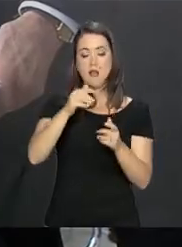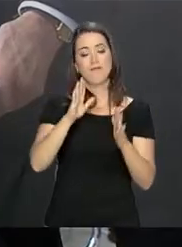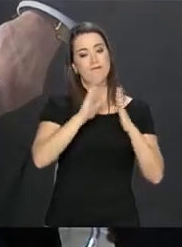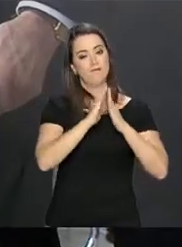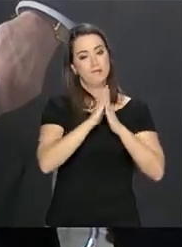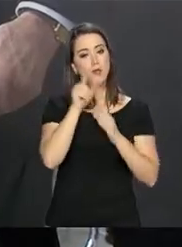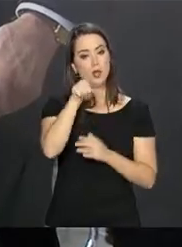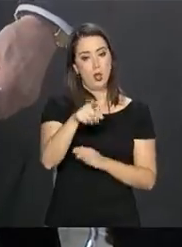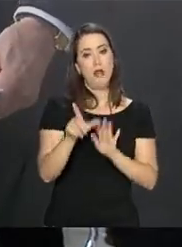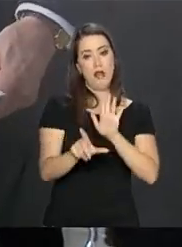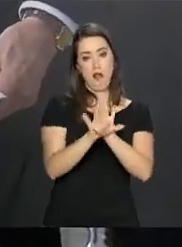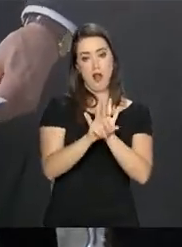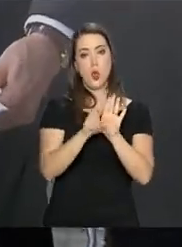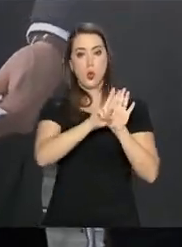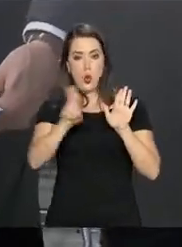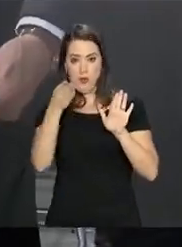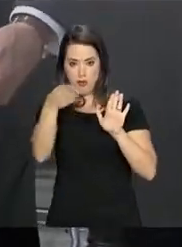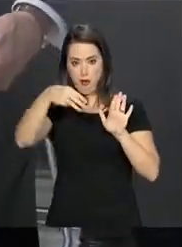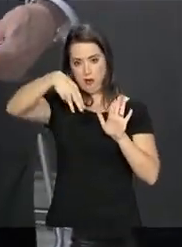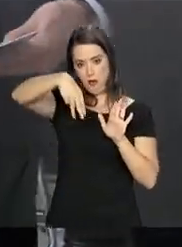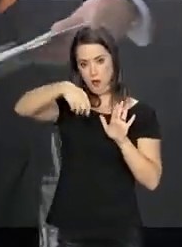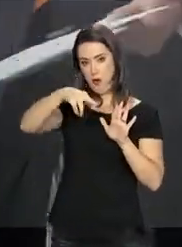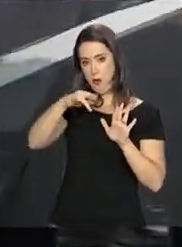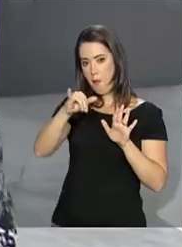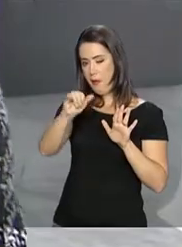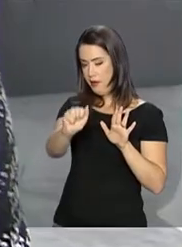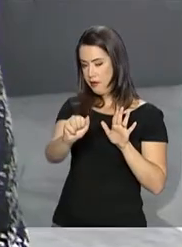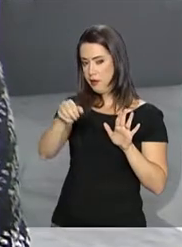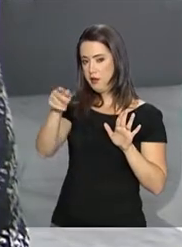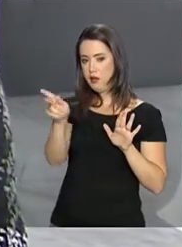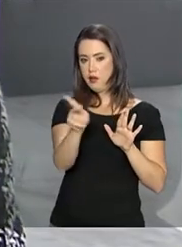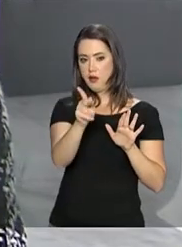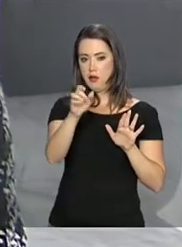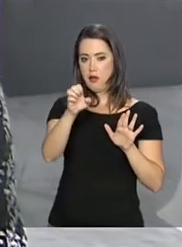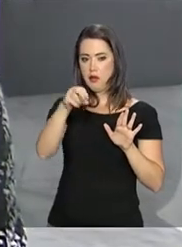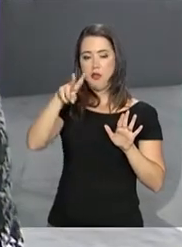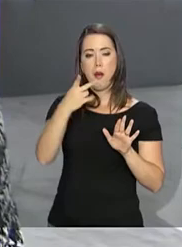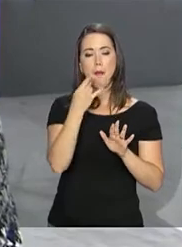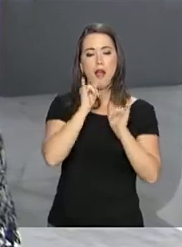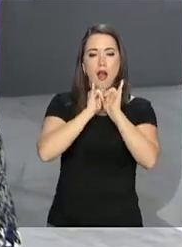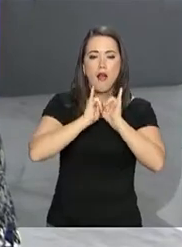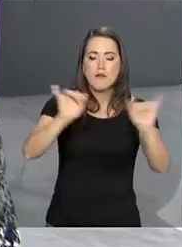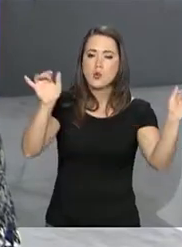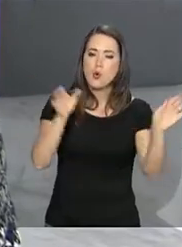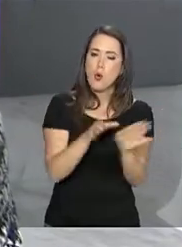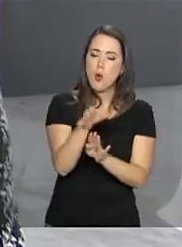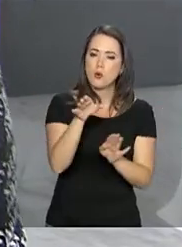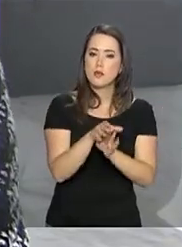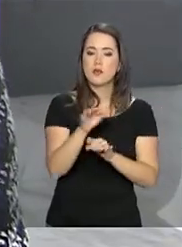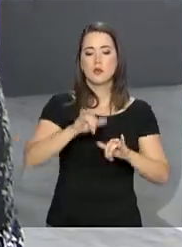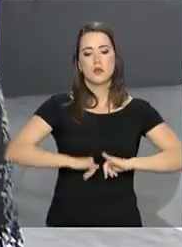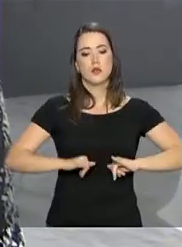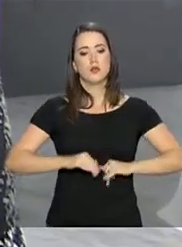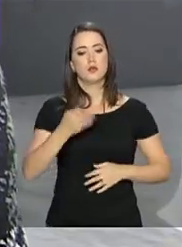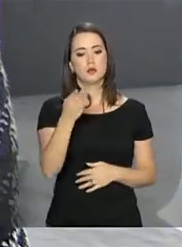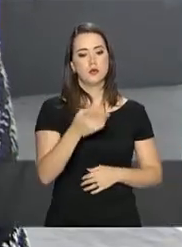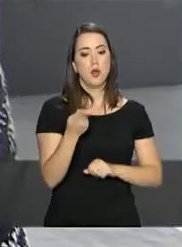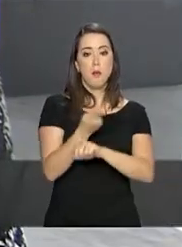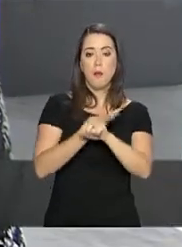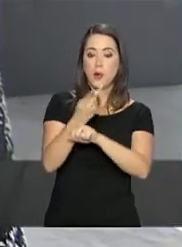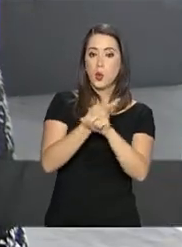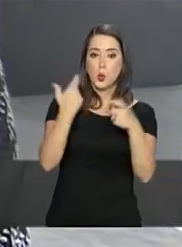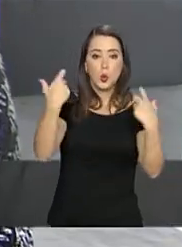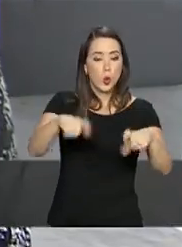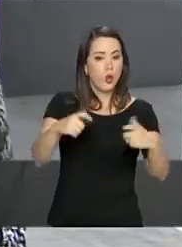pela lei que leva o seu nome e pune os agressores, deu um recado para as mulheres que sofrem violência. Ela procura ser de